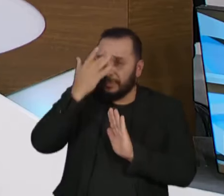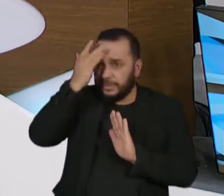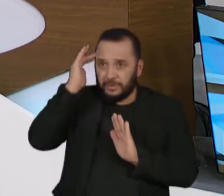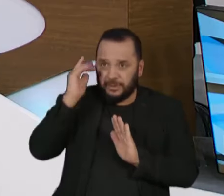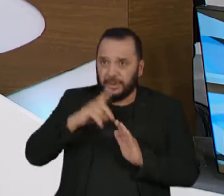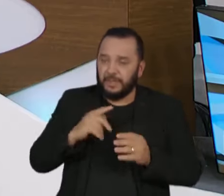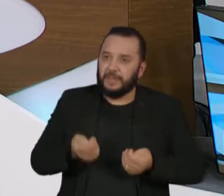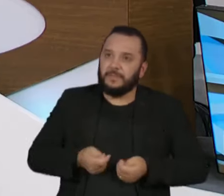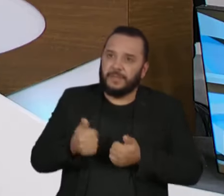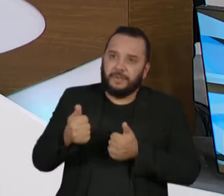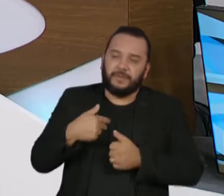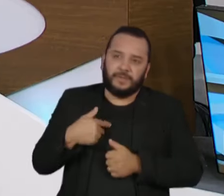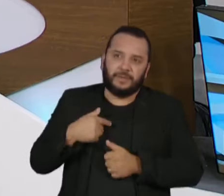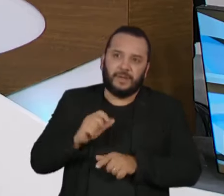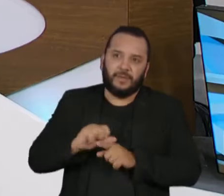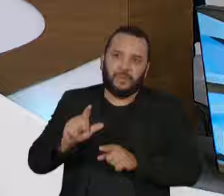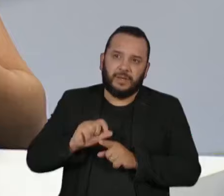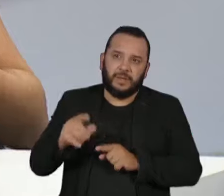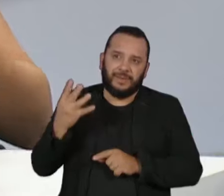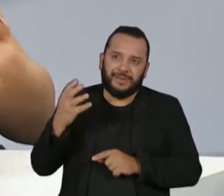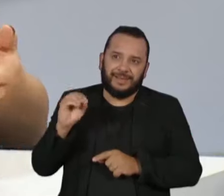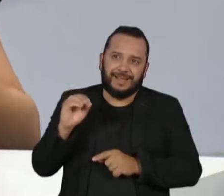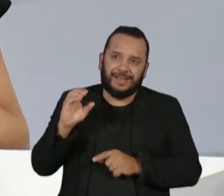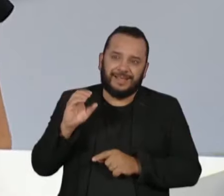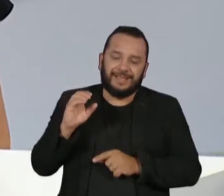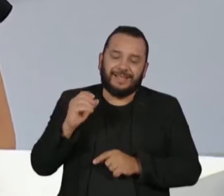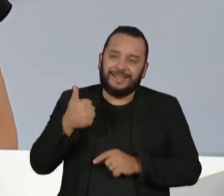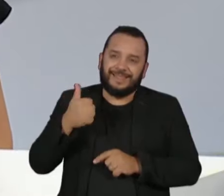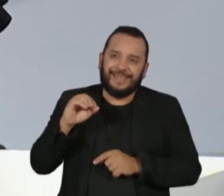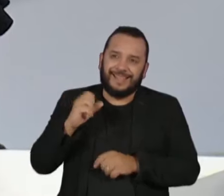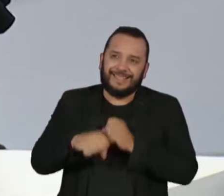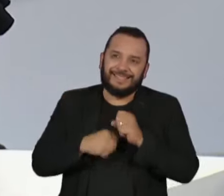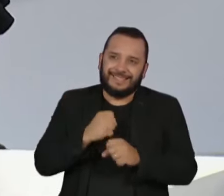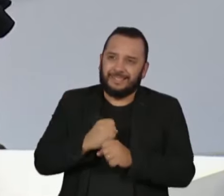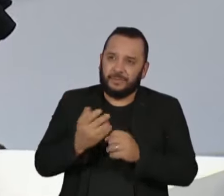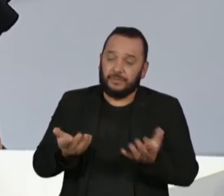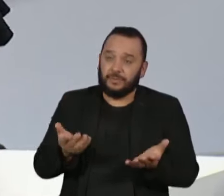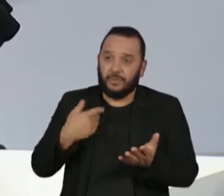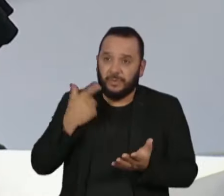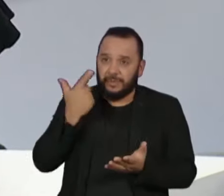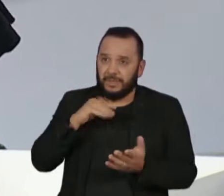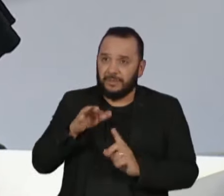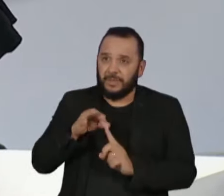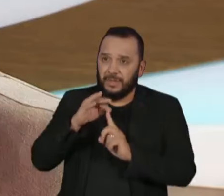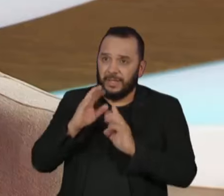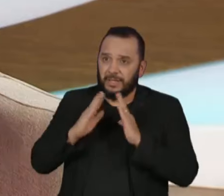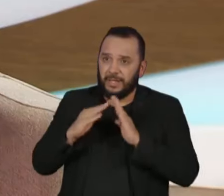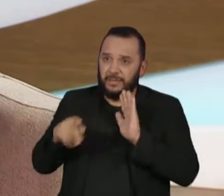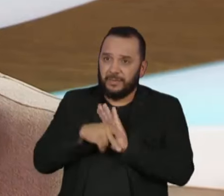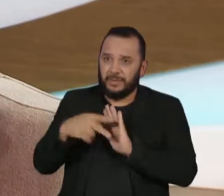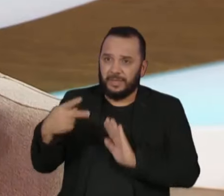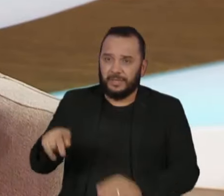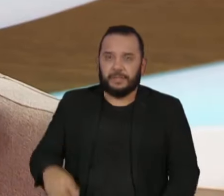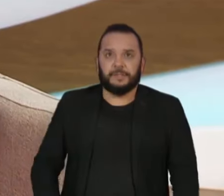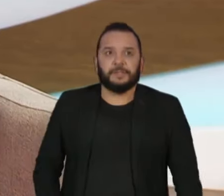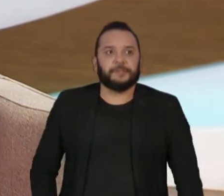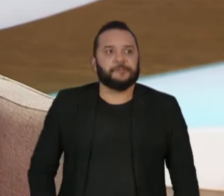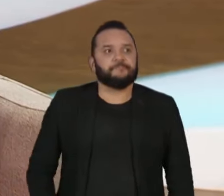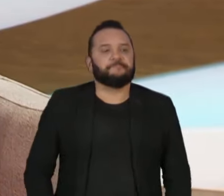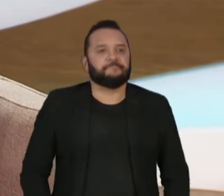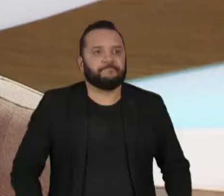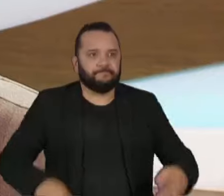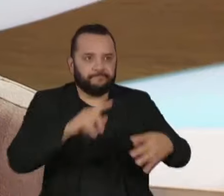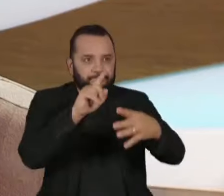recebendo auxílio aluguel há 10 anos tenham uma prioridade aí para conseguir uma habitação definitiva? Quatro coisas.